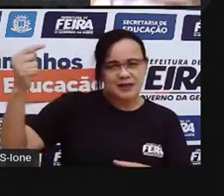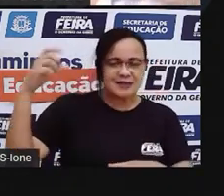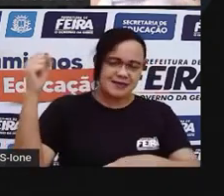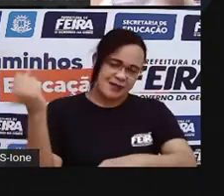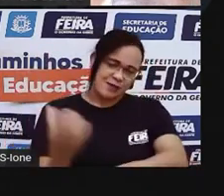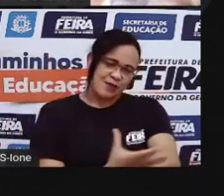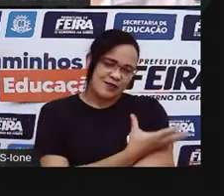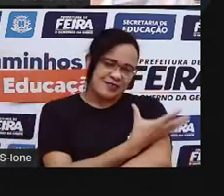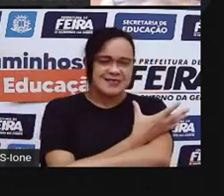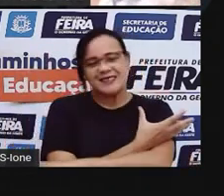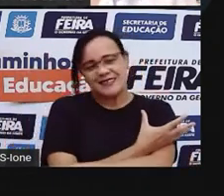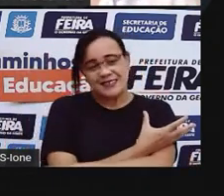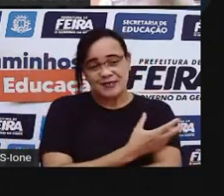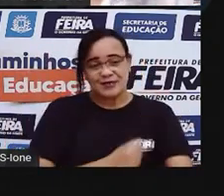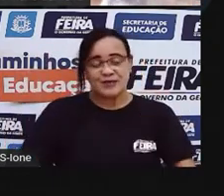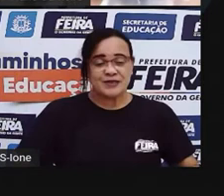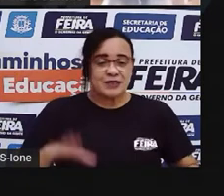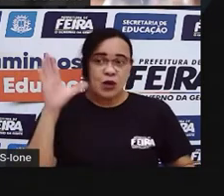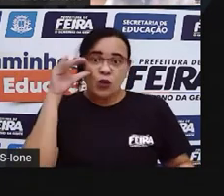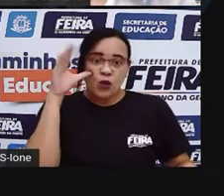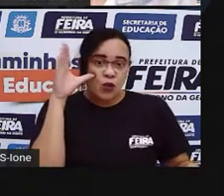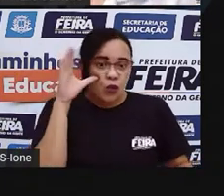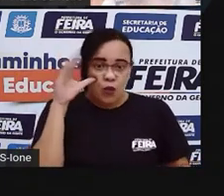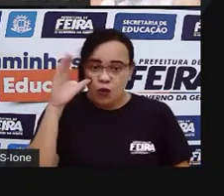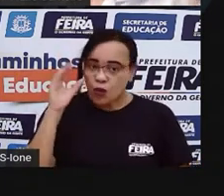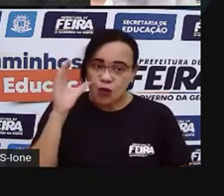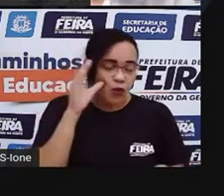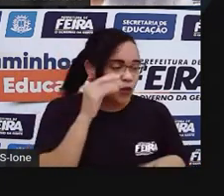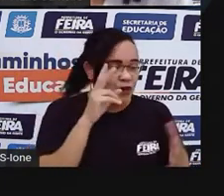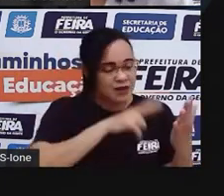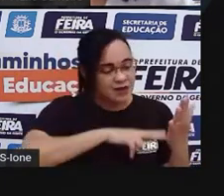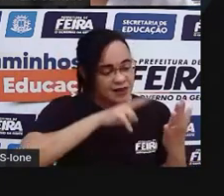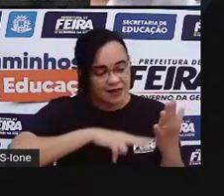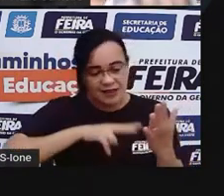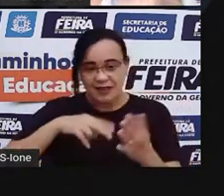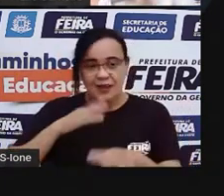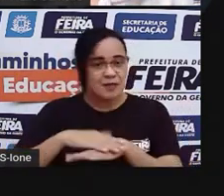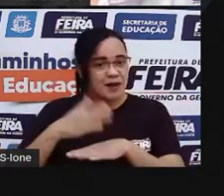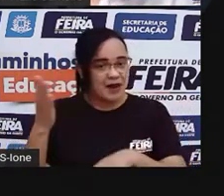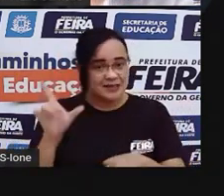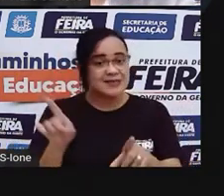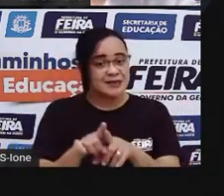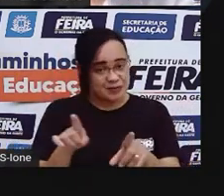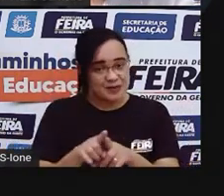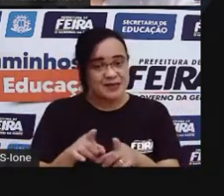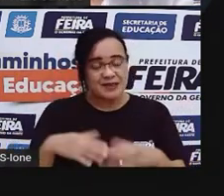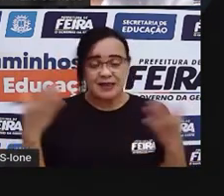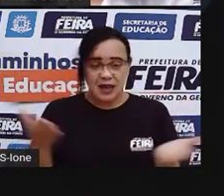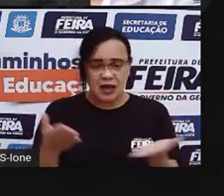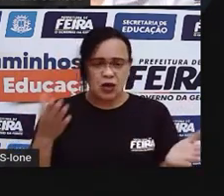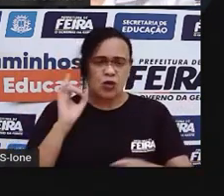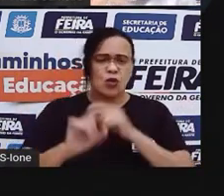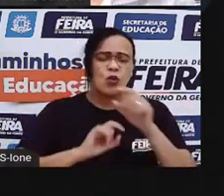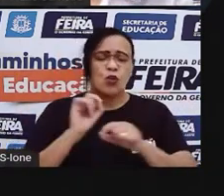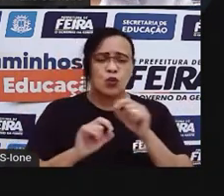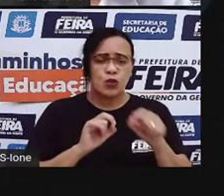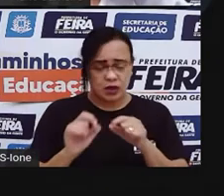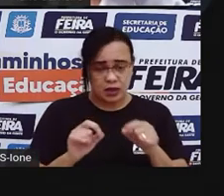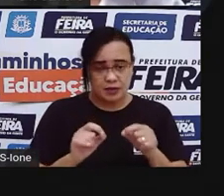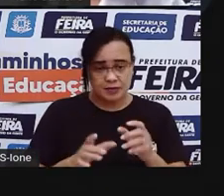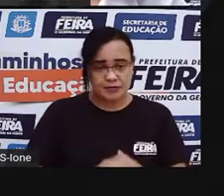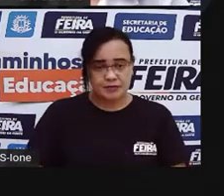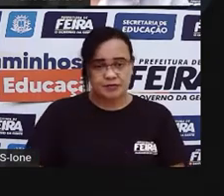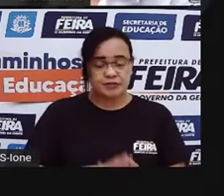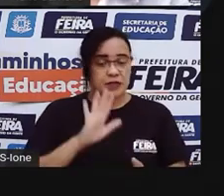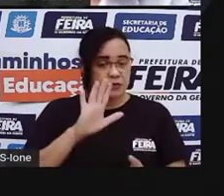Pra deixar a gente Curioso Pra lembrar Pra gente gostar Daquela leitura E a gente agora Vai fazer isso também Antes